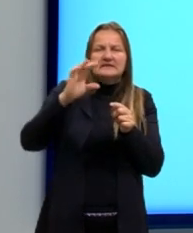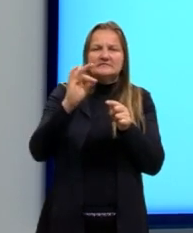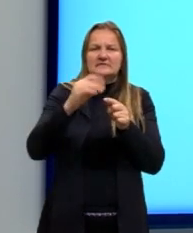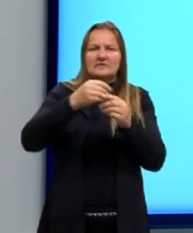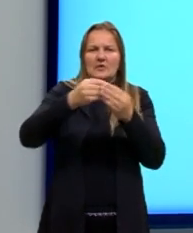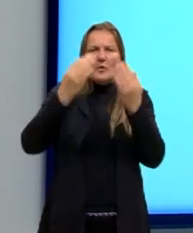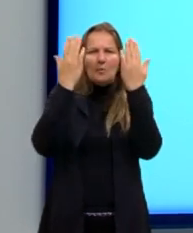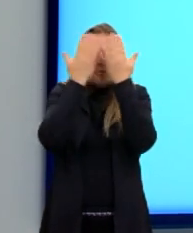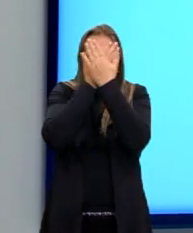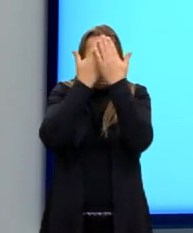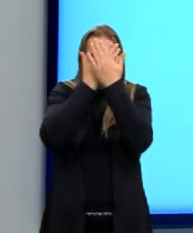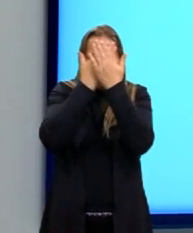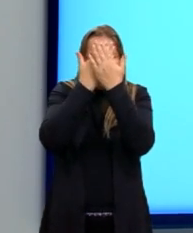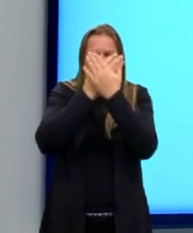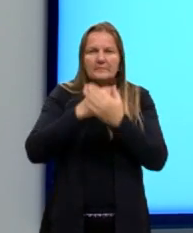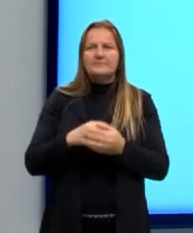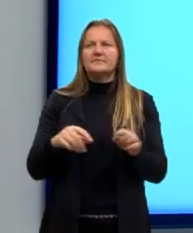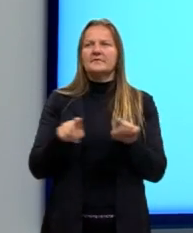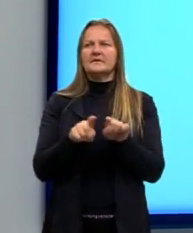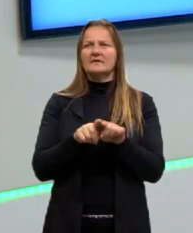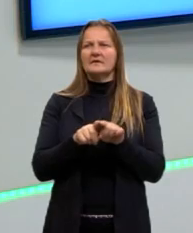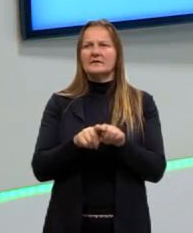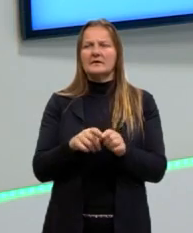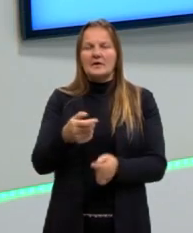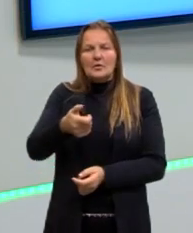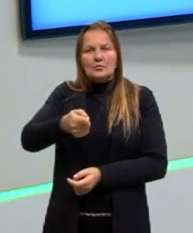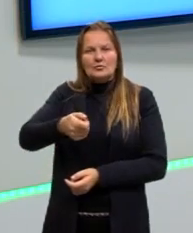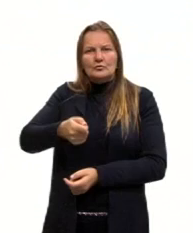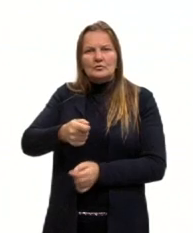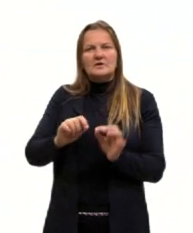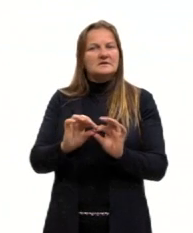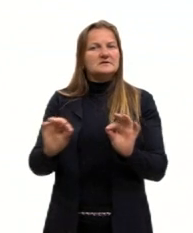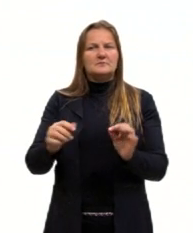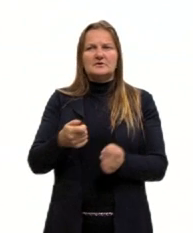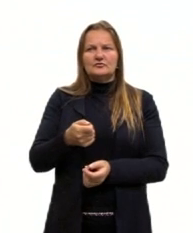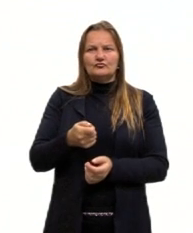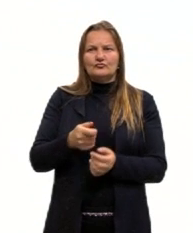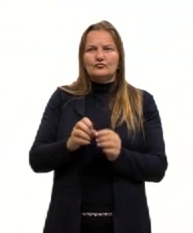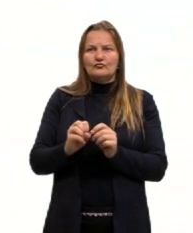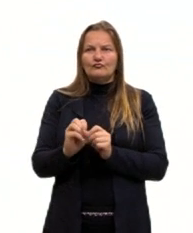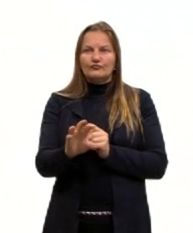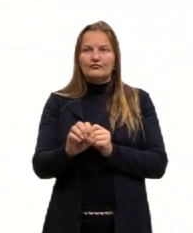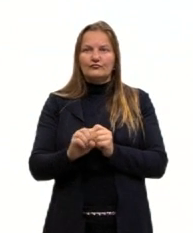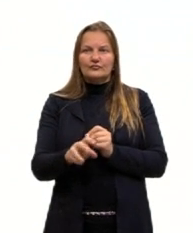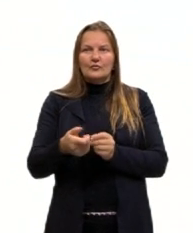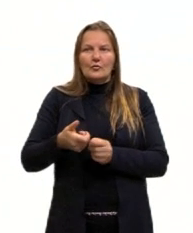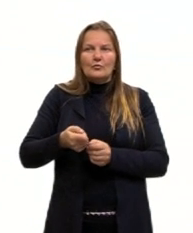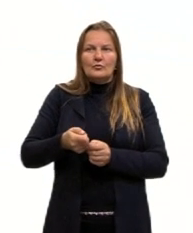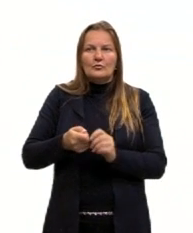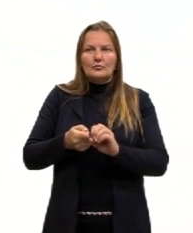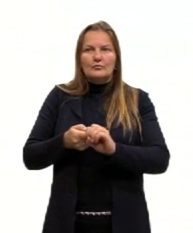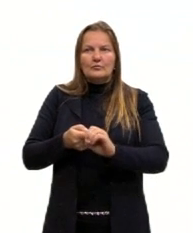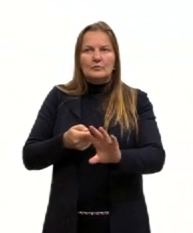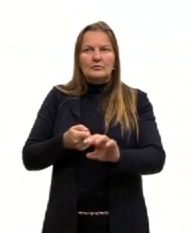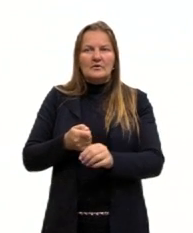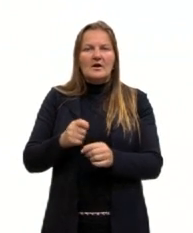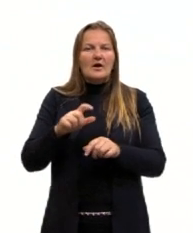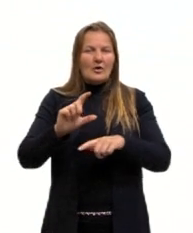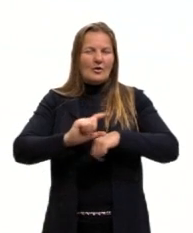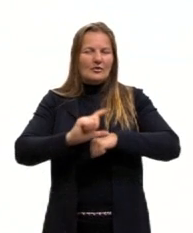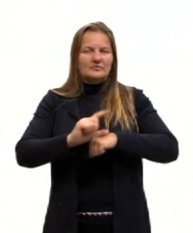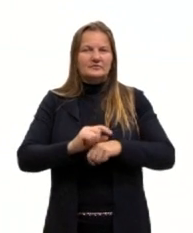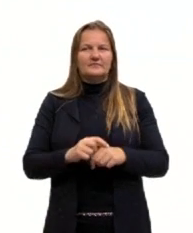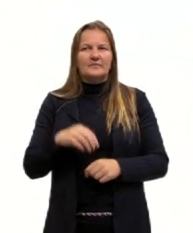a luz. E um laser, um laser desses bem simples que vocês encontram, né? Em lojinhas, tá? E o efeito